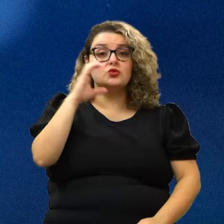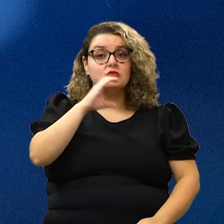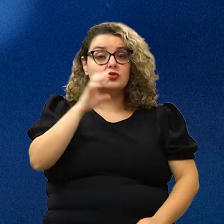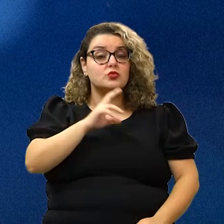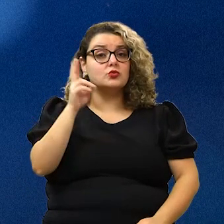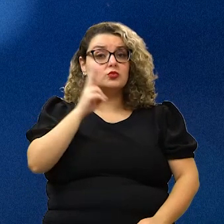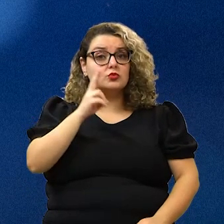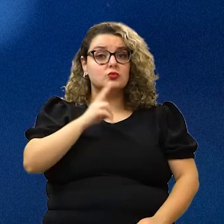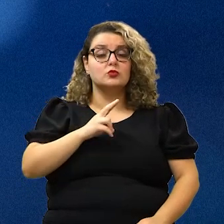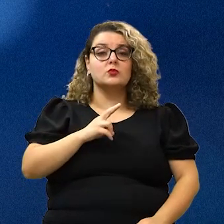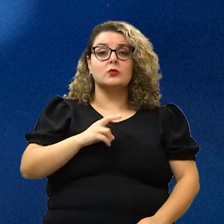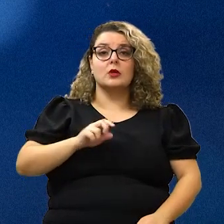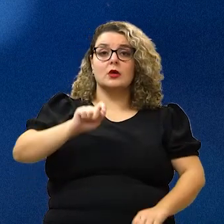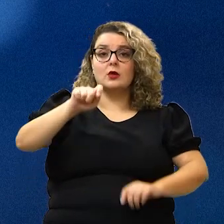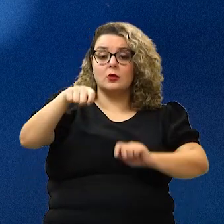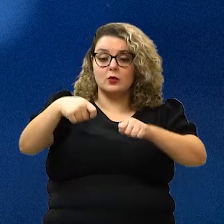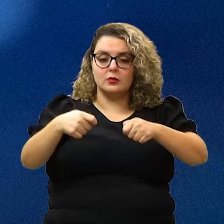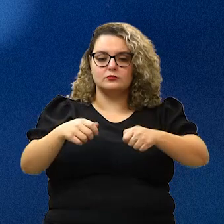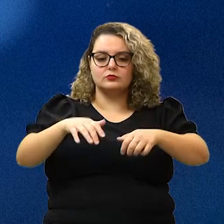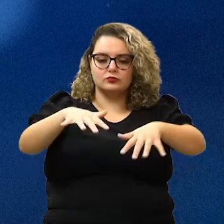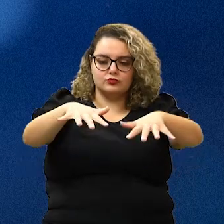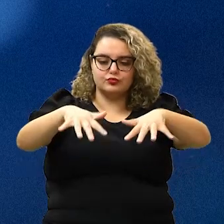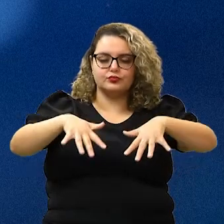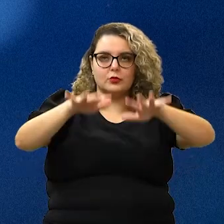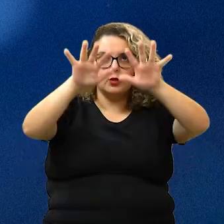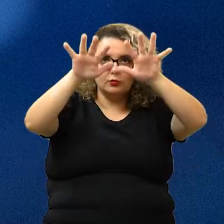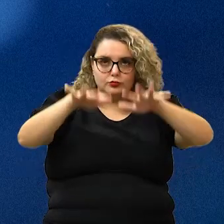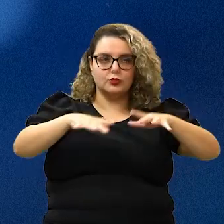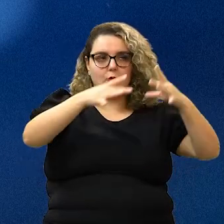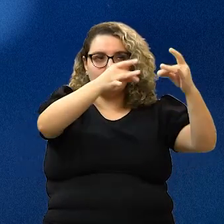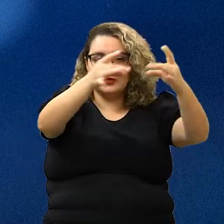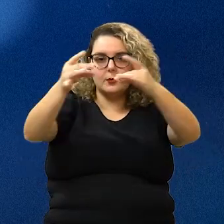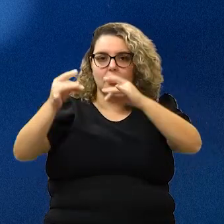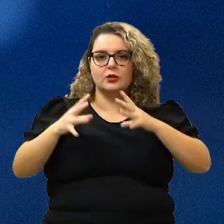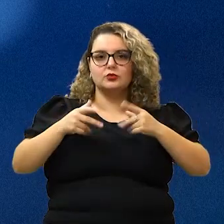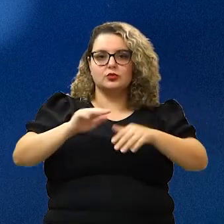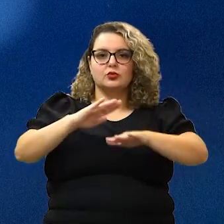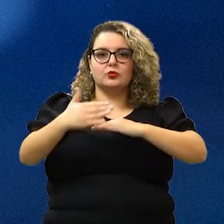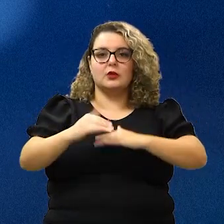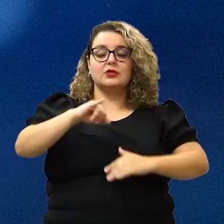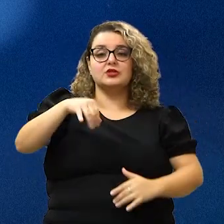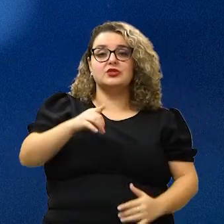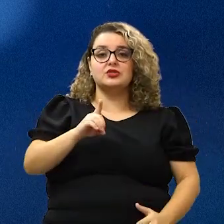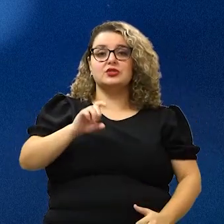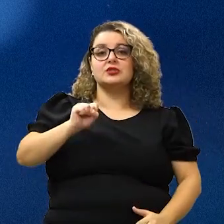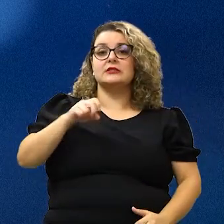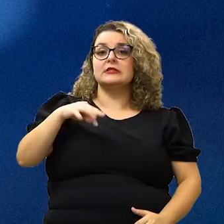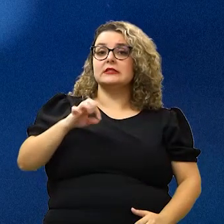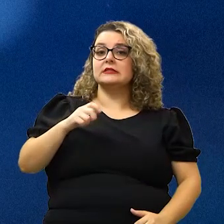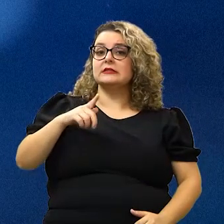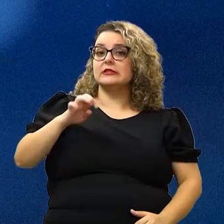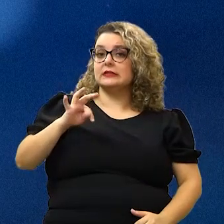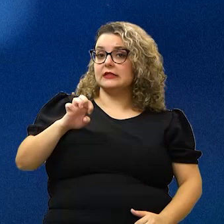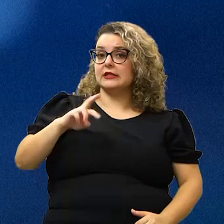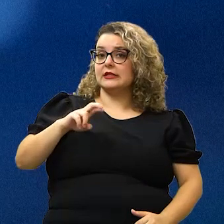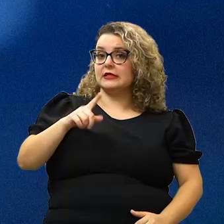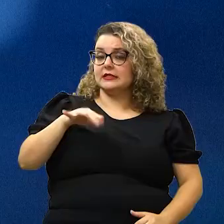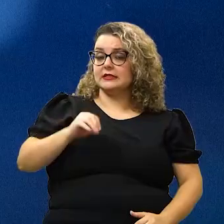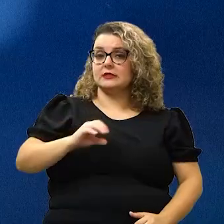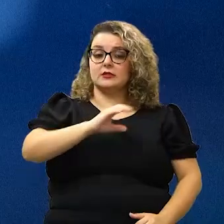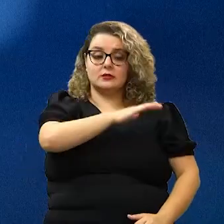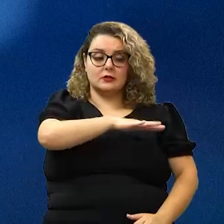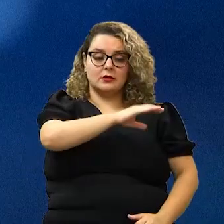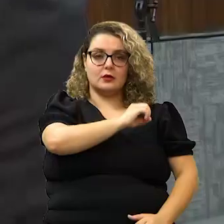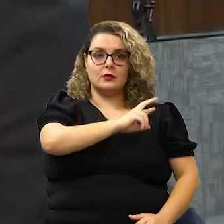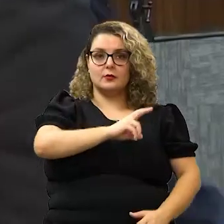caráter de urgência a sinalização horizontal e vertical em todo o bairro do Jardim Santa Terezinha, no distrito